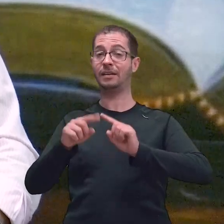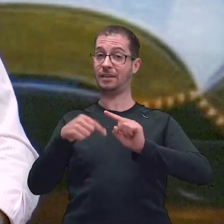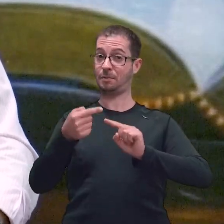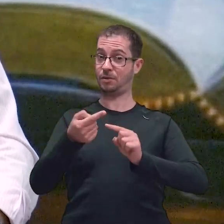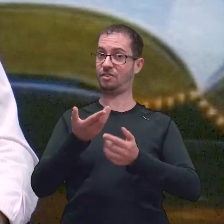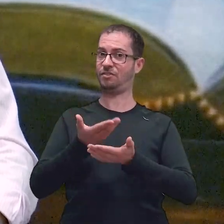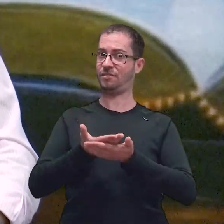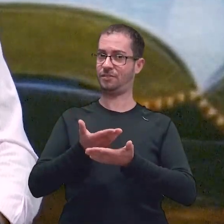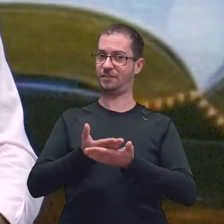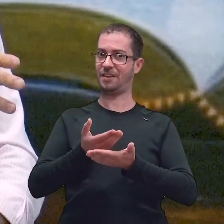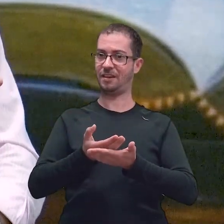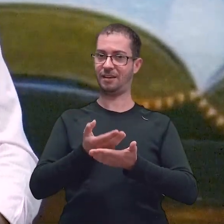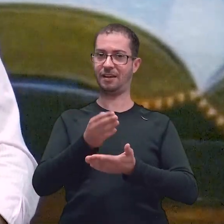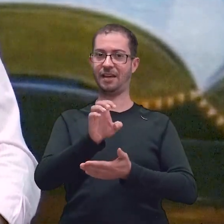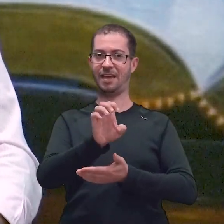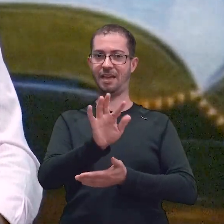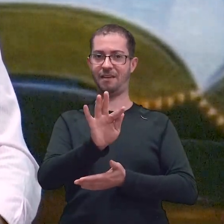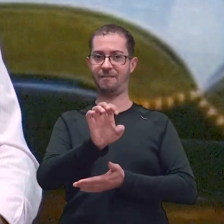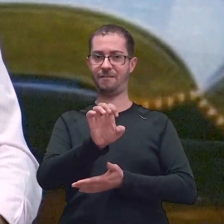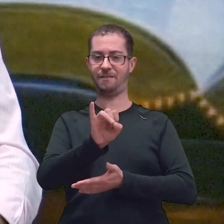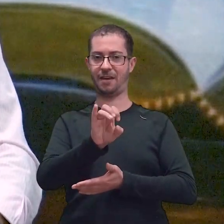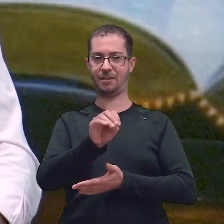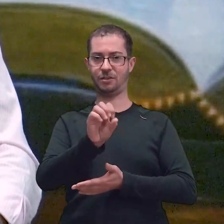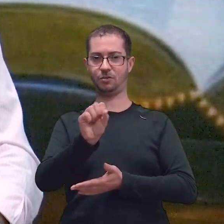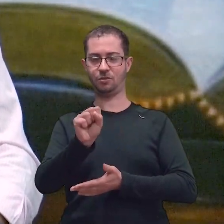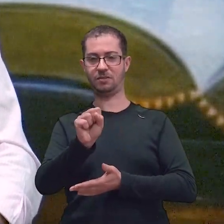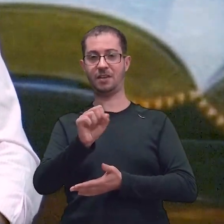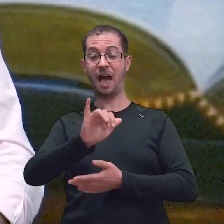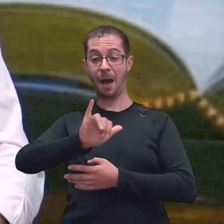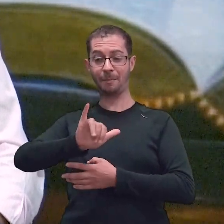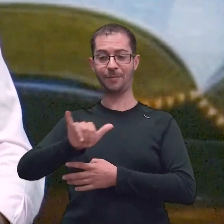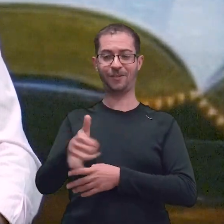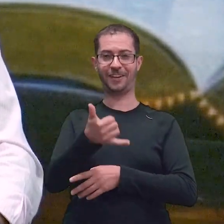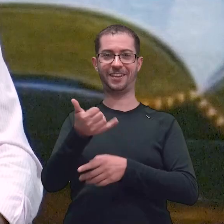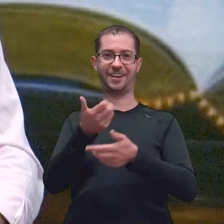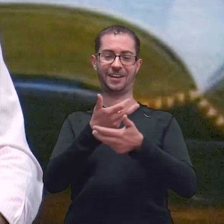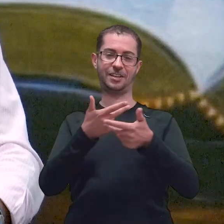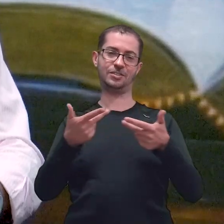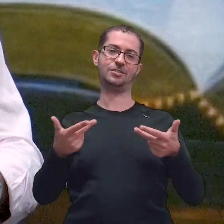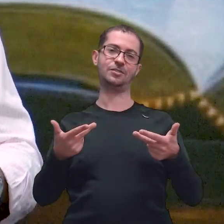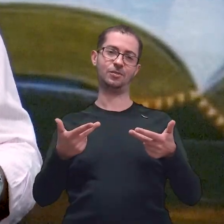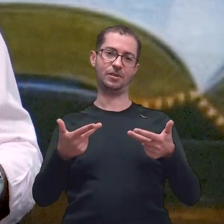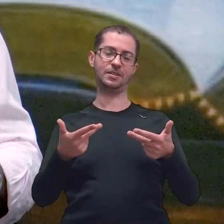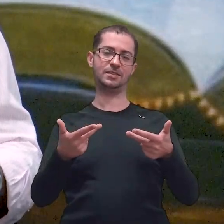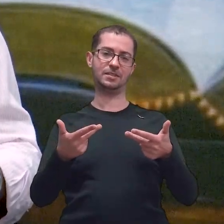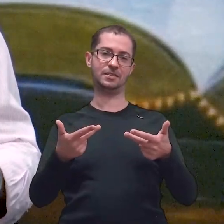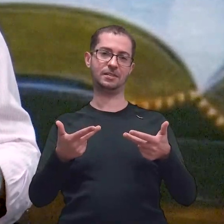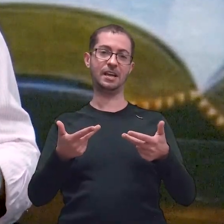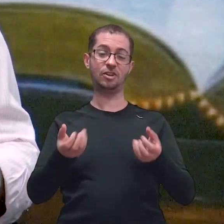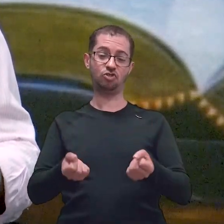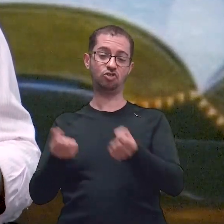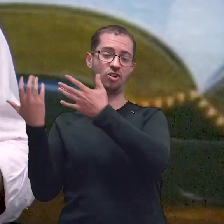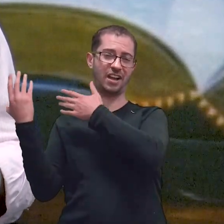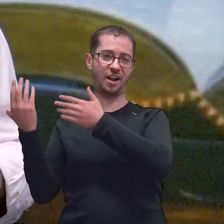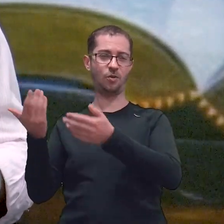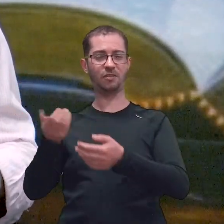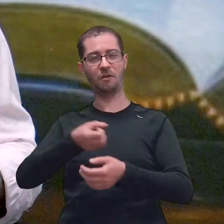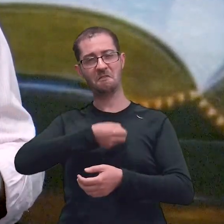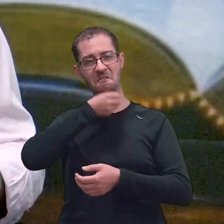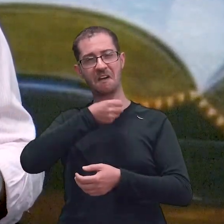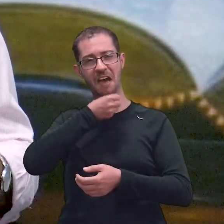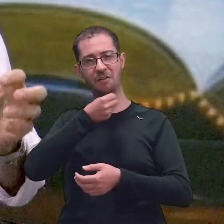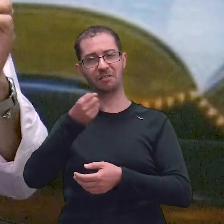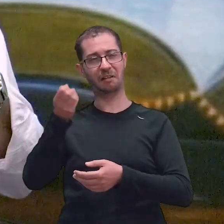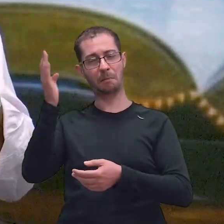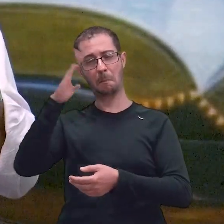despojar das coisas desse velho homem. Esse deve ser o andar do cristão. Aí, outra